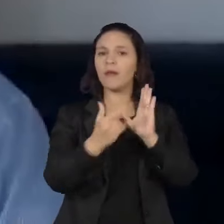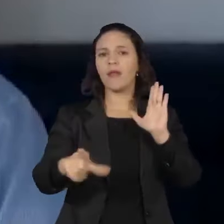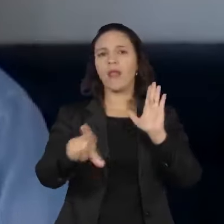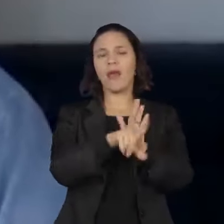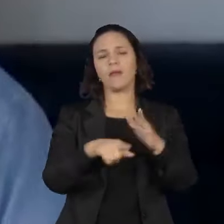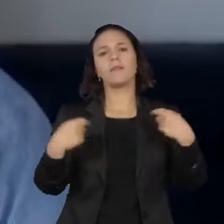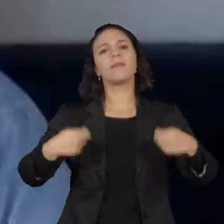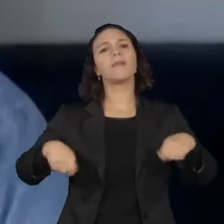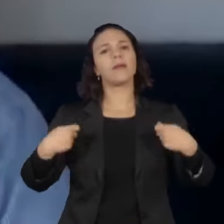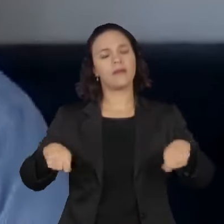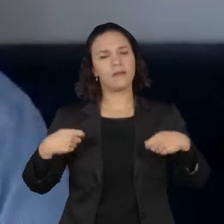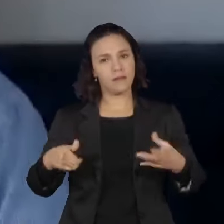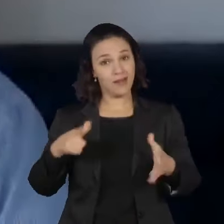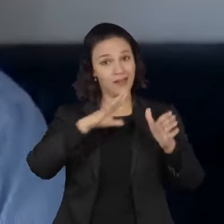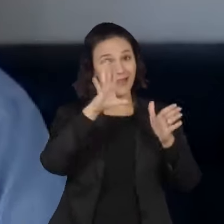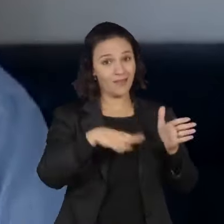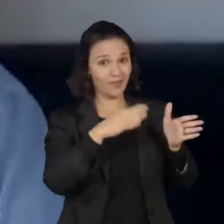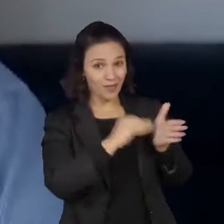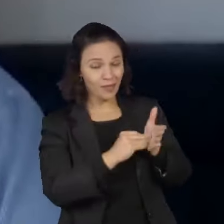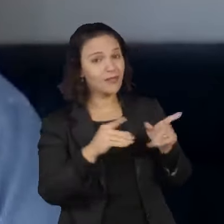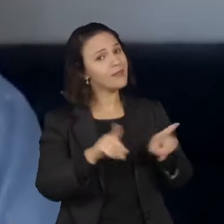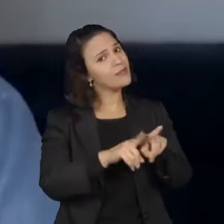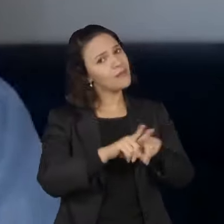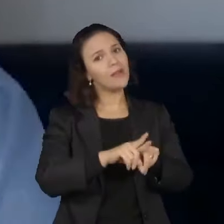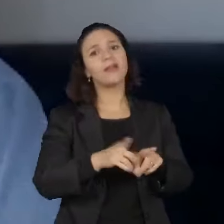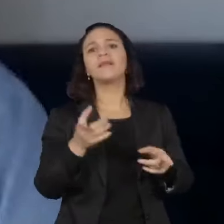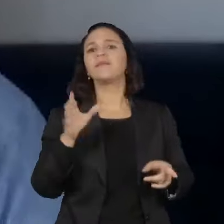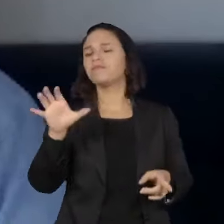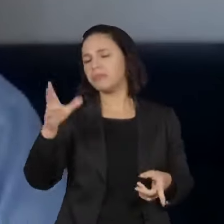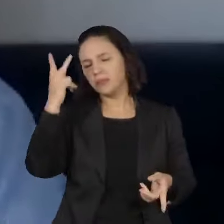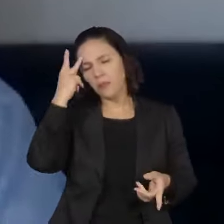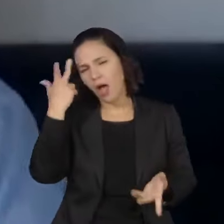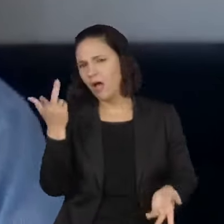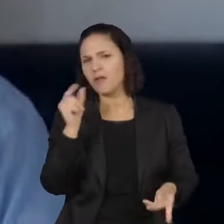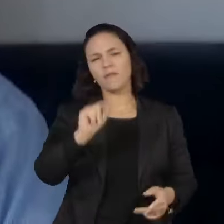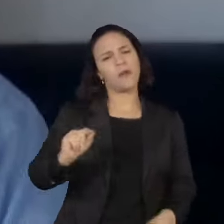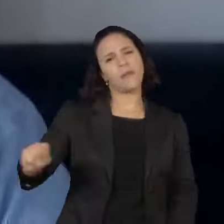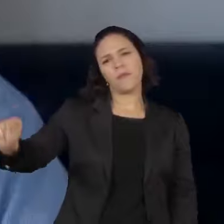aplicada tanto na Amazônia quanto no estado de São Paulo e outras regiões do Brasil.